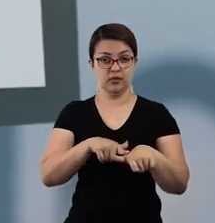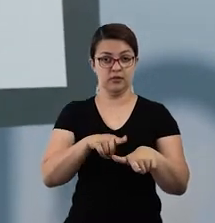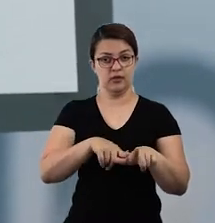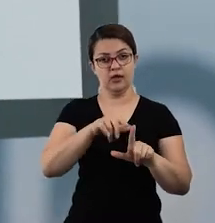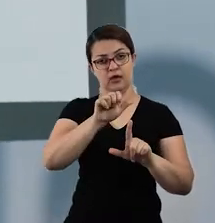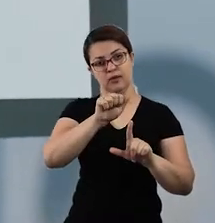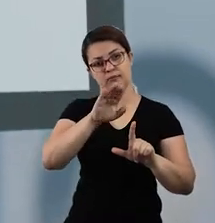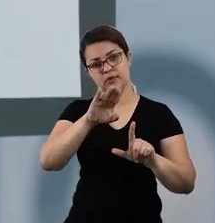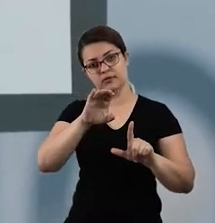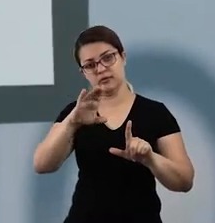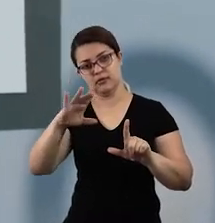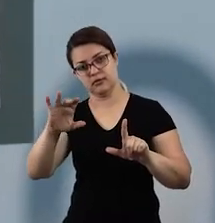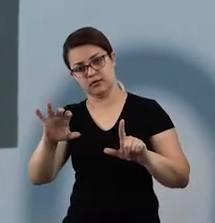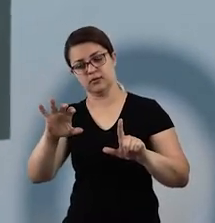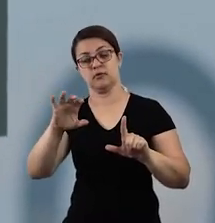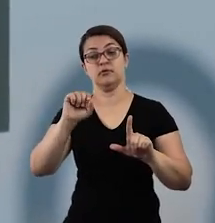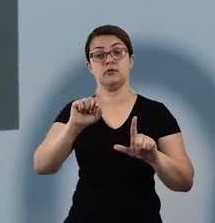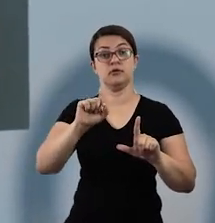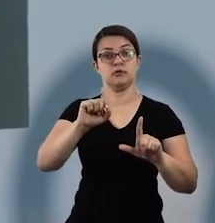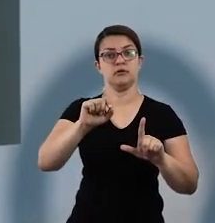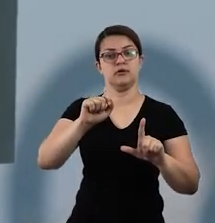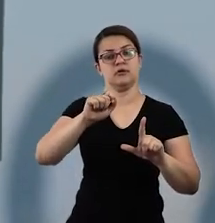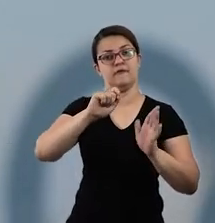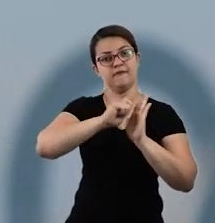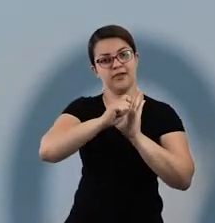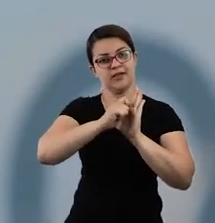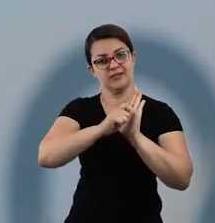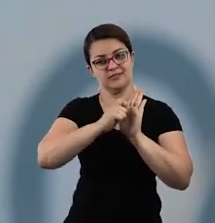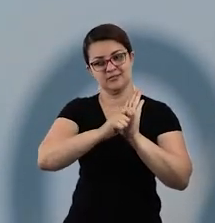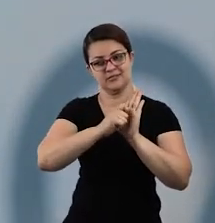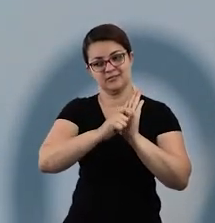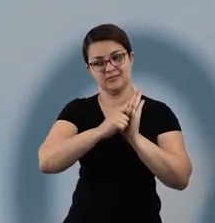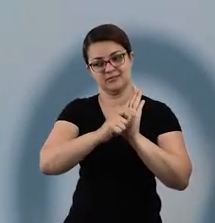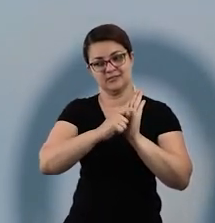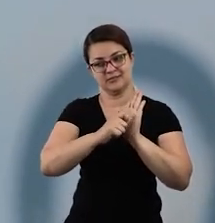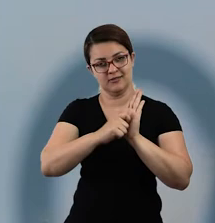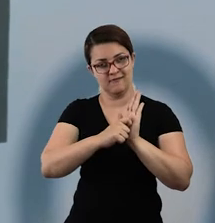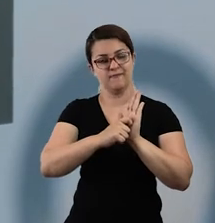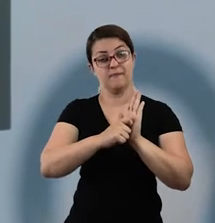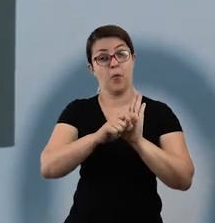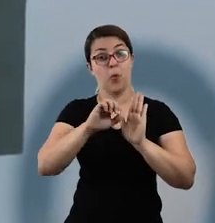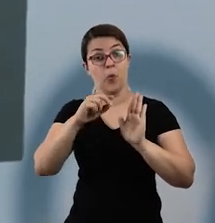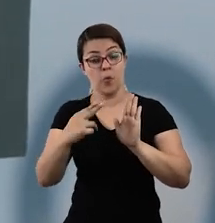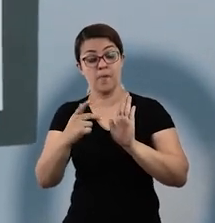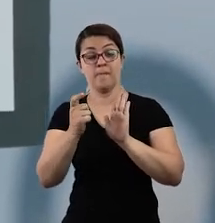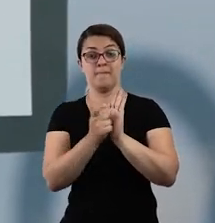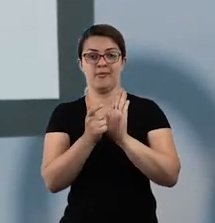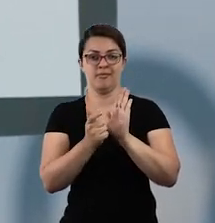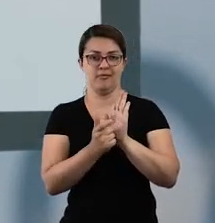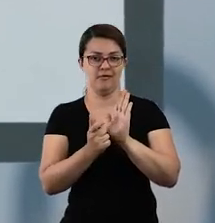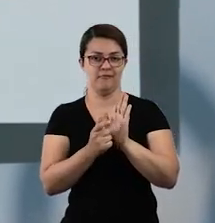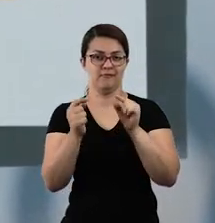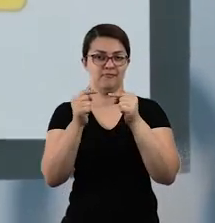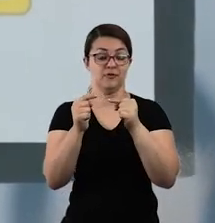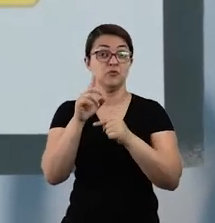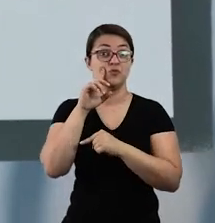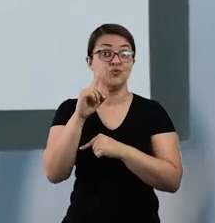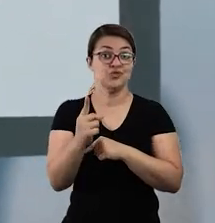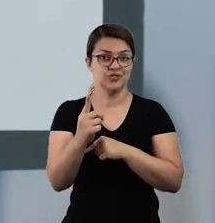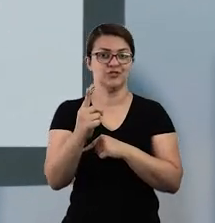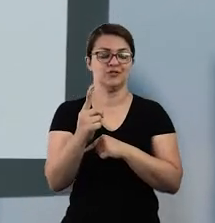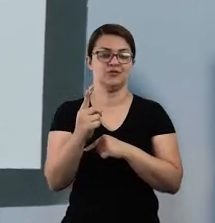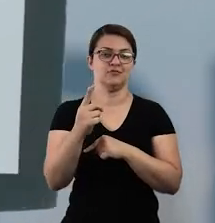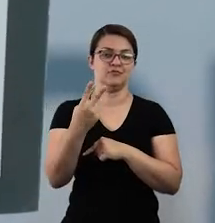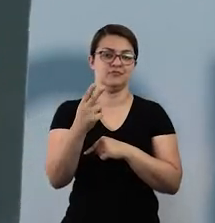do nosso alfabeto, vocês vão aí escrever uma frase ou também podem escrever palavras relacionadas a esse dia 20